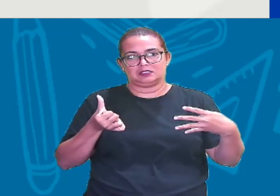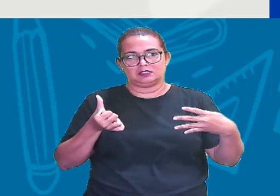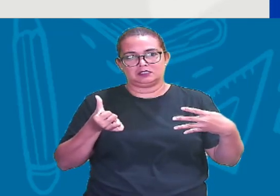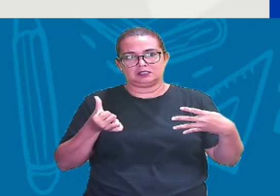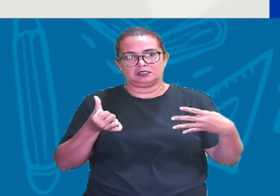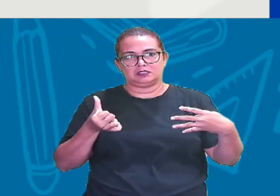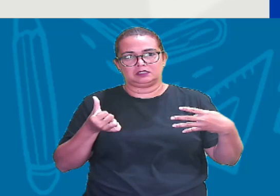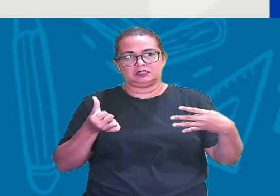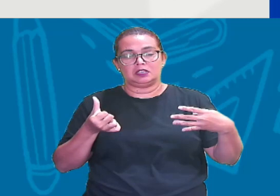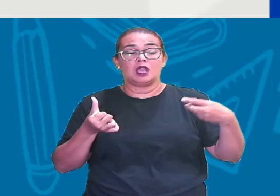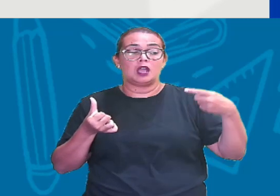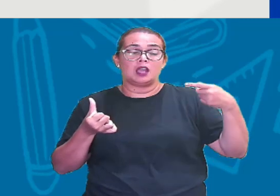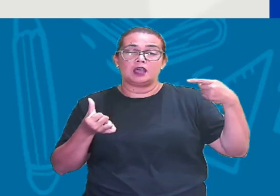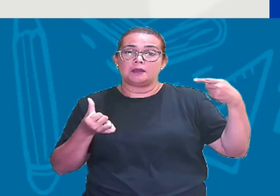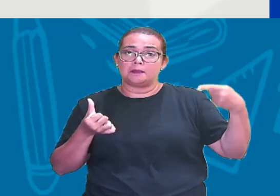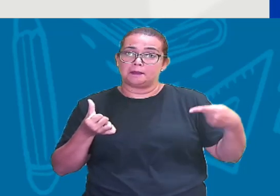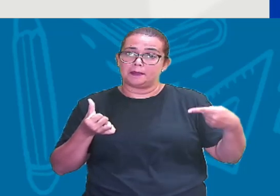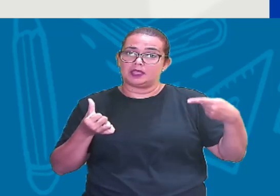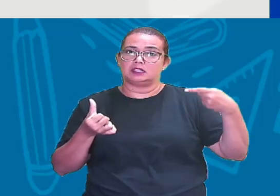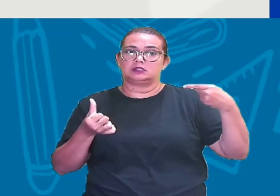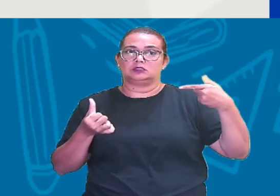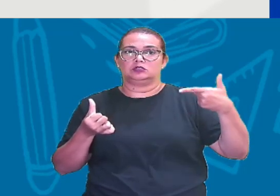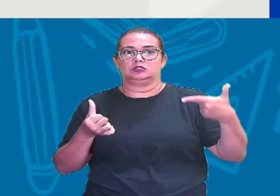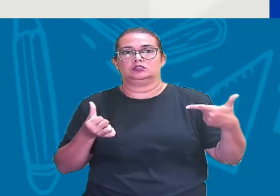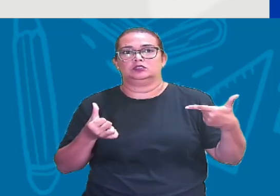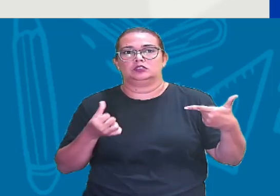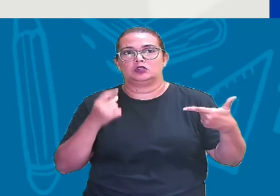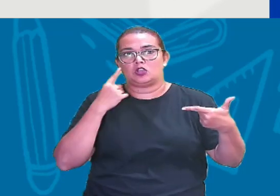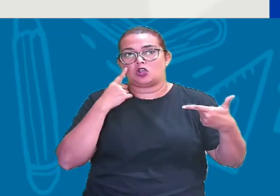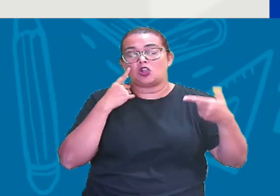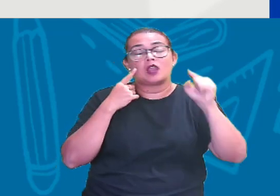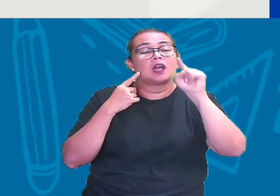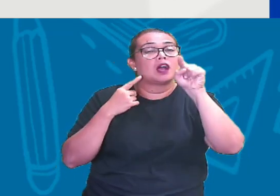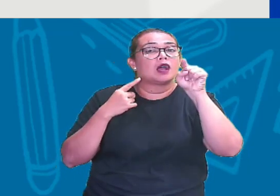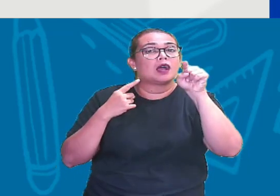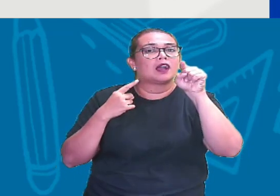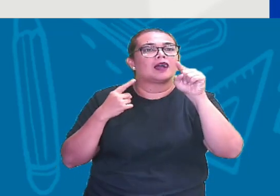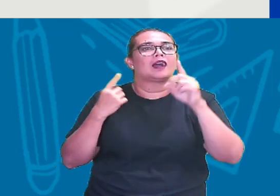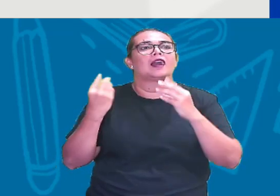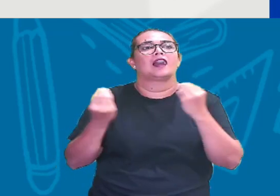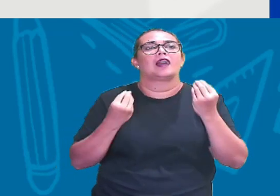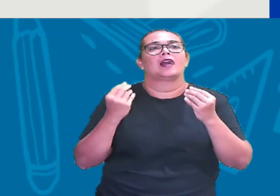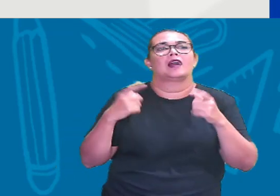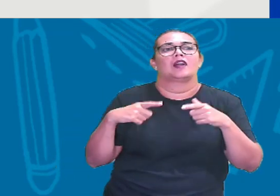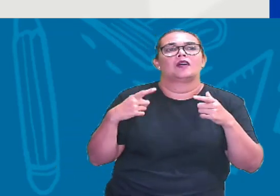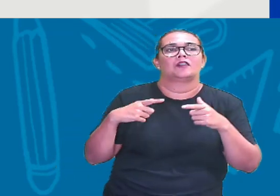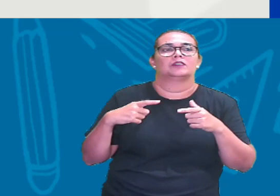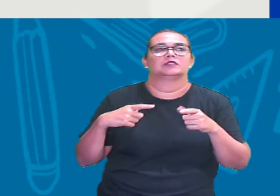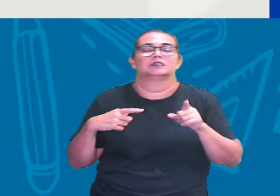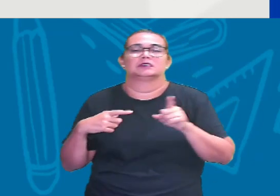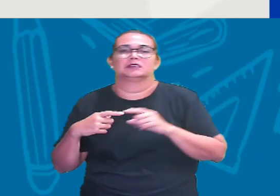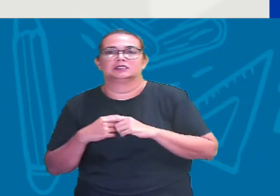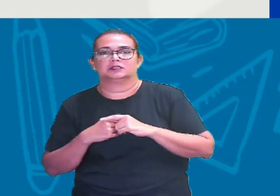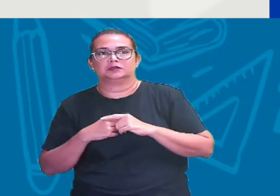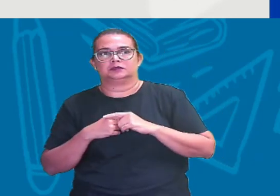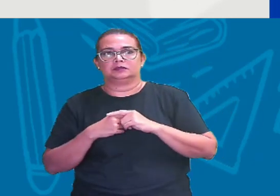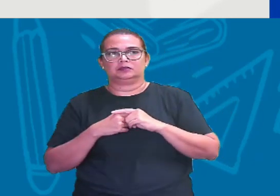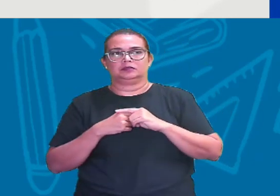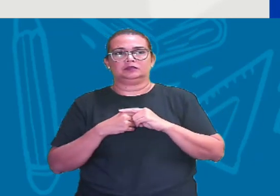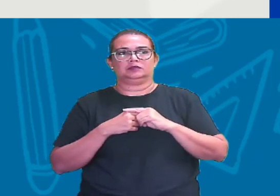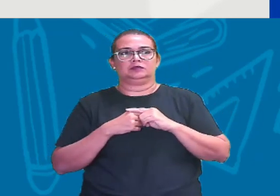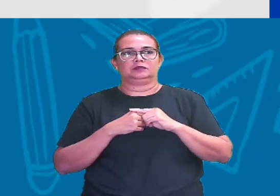2 Negativo Olha o 2 Negativo aqui, gente Ó Ó Olha ele ali 2